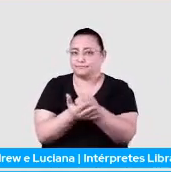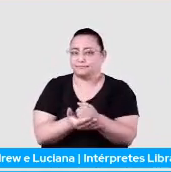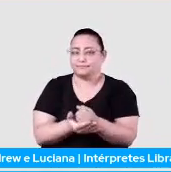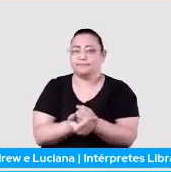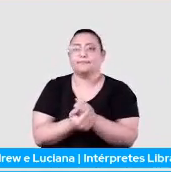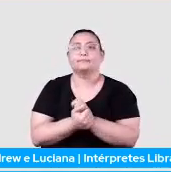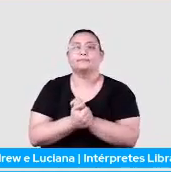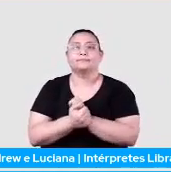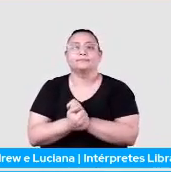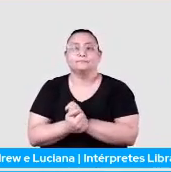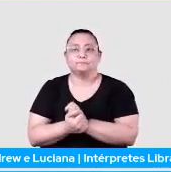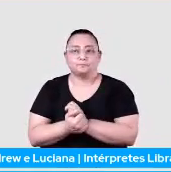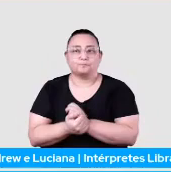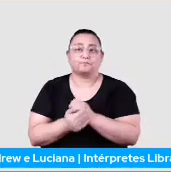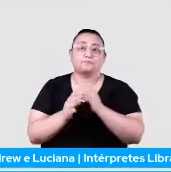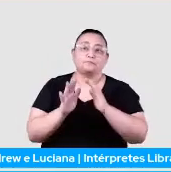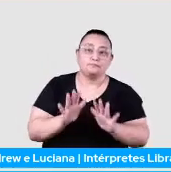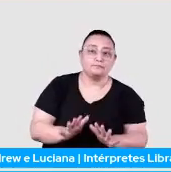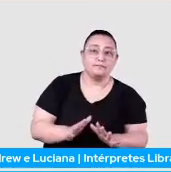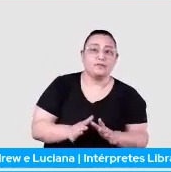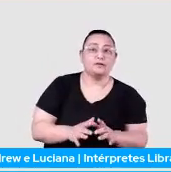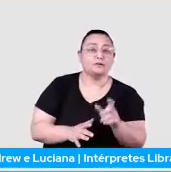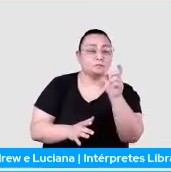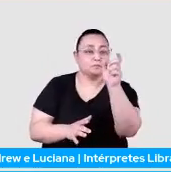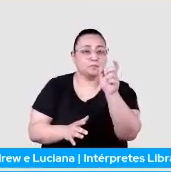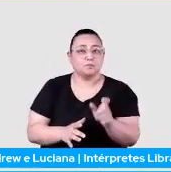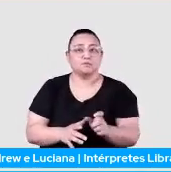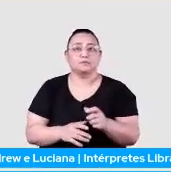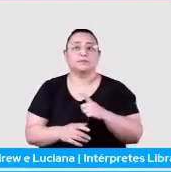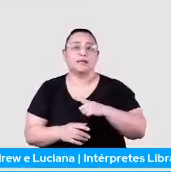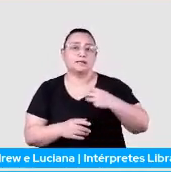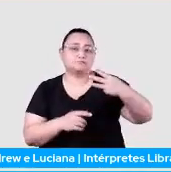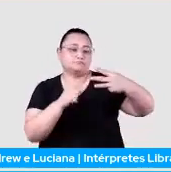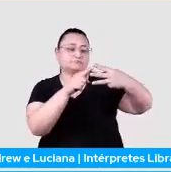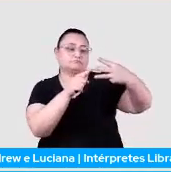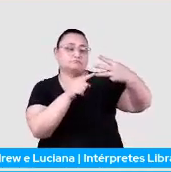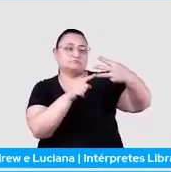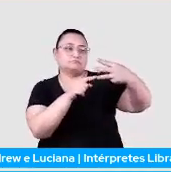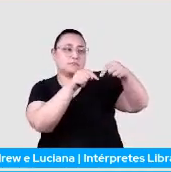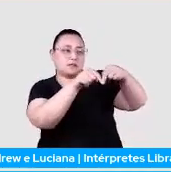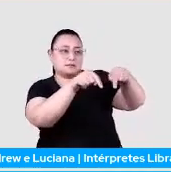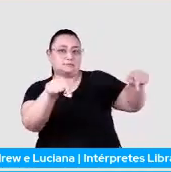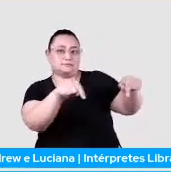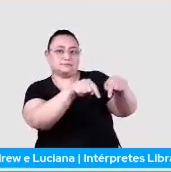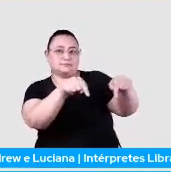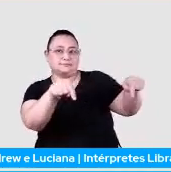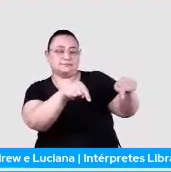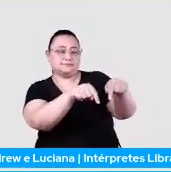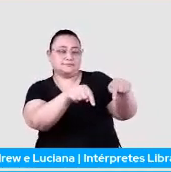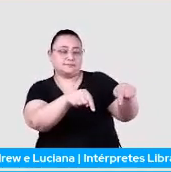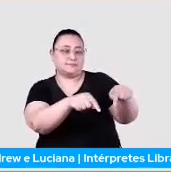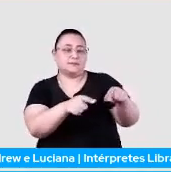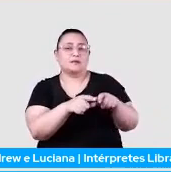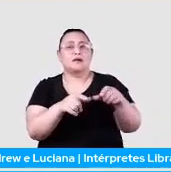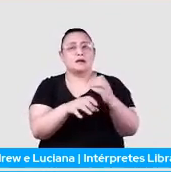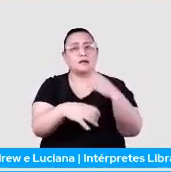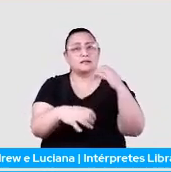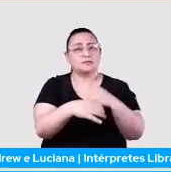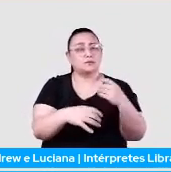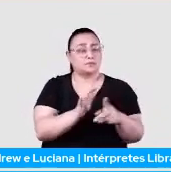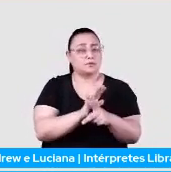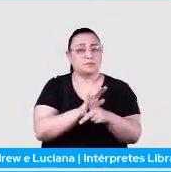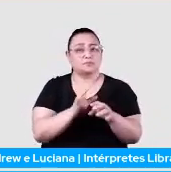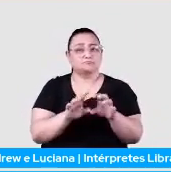como eu falei, são, algumas delas, como o word to back, são feitas através de arquiteturas neurais mesmo, né?